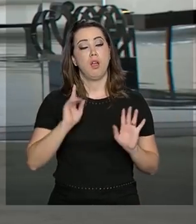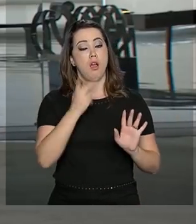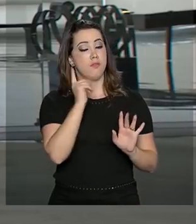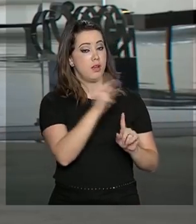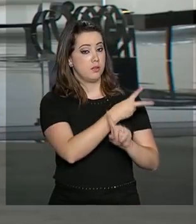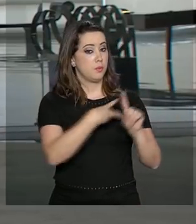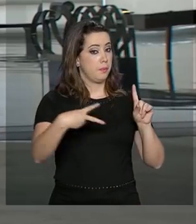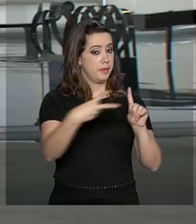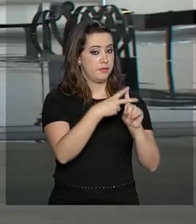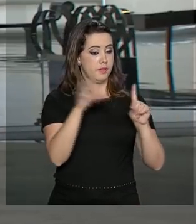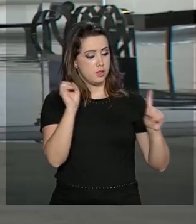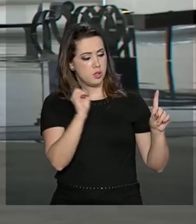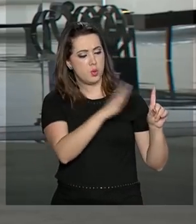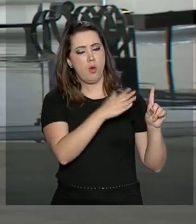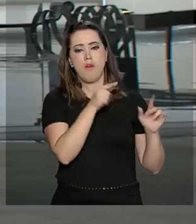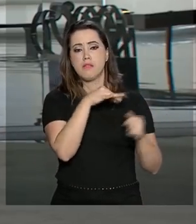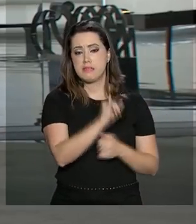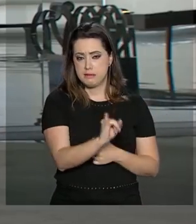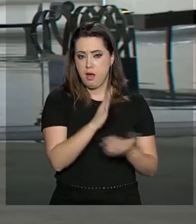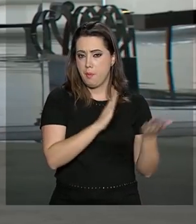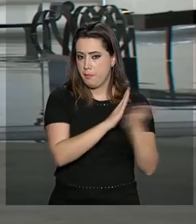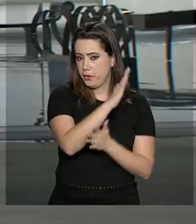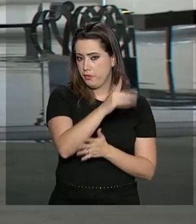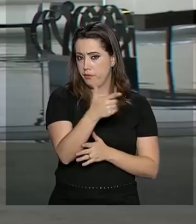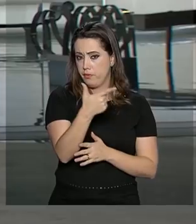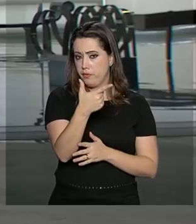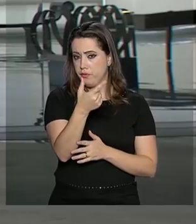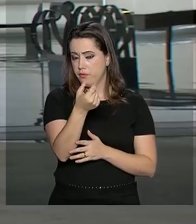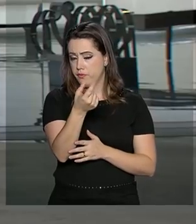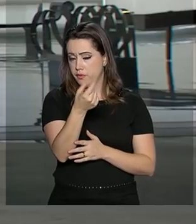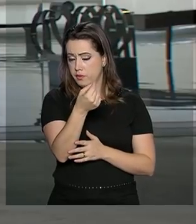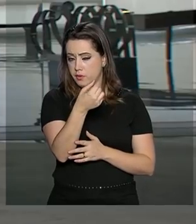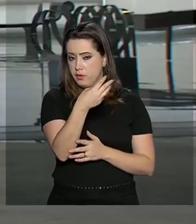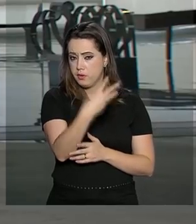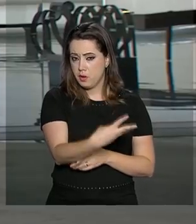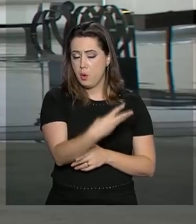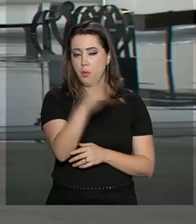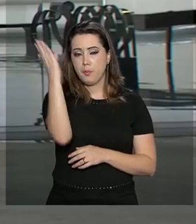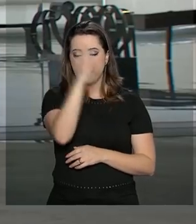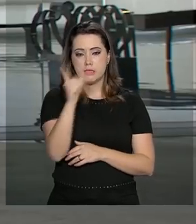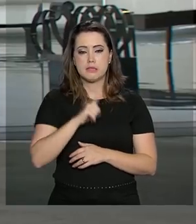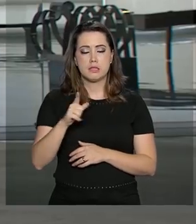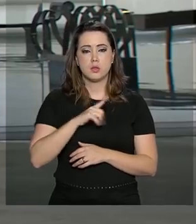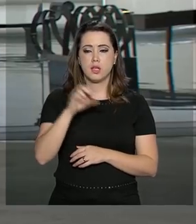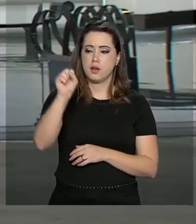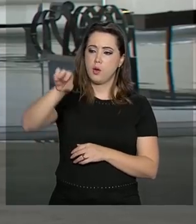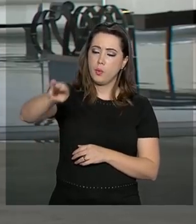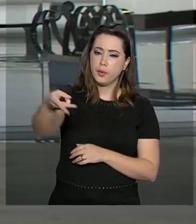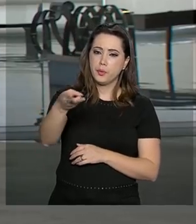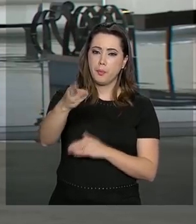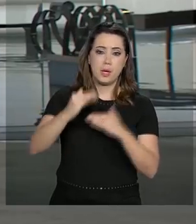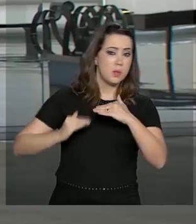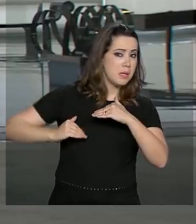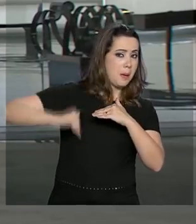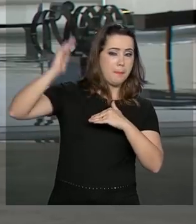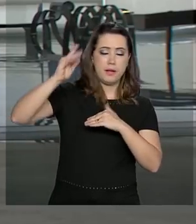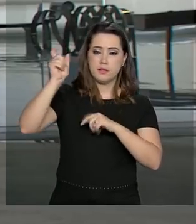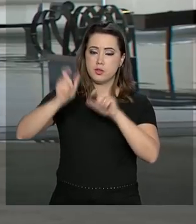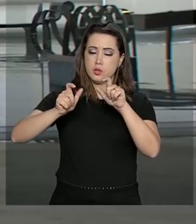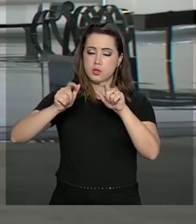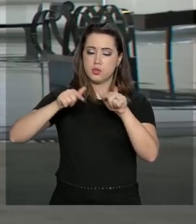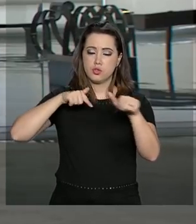previdência. Se for aprovada em 2023, o Brasil terá 8 milhões a mais de